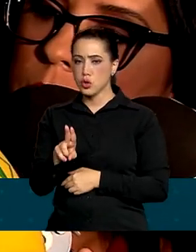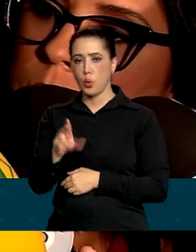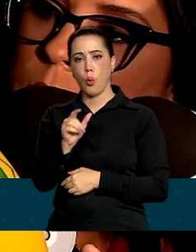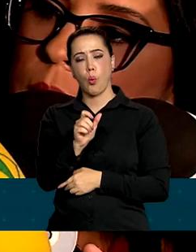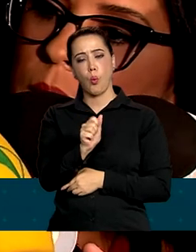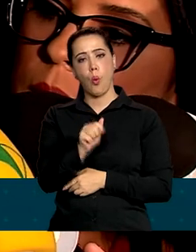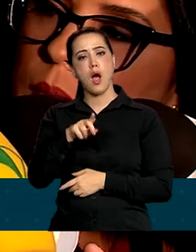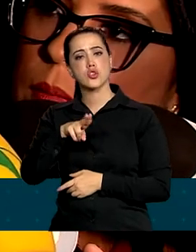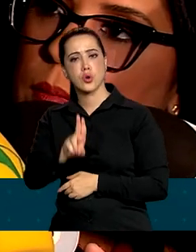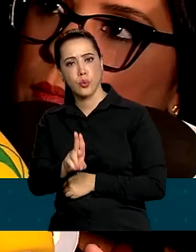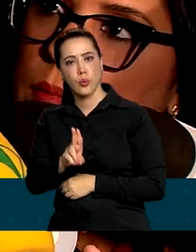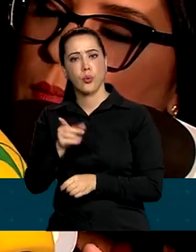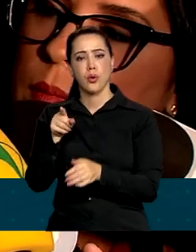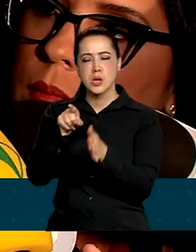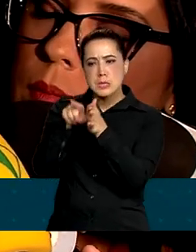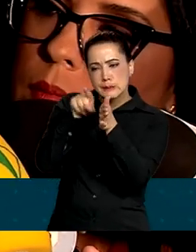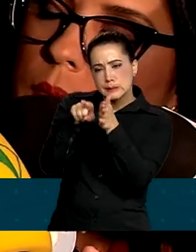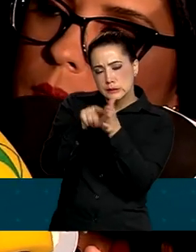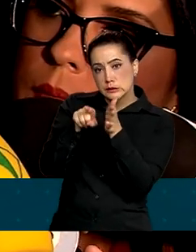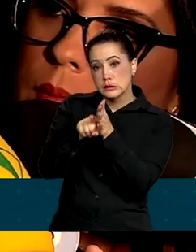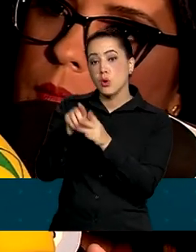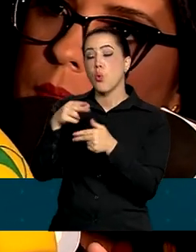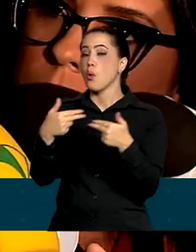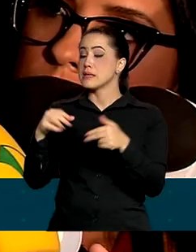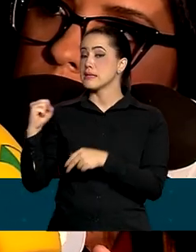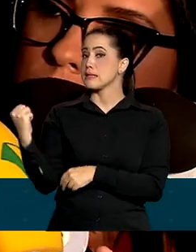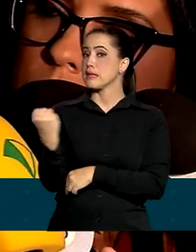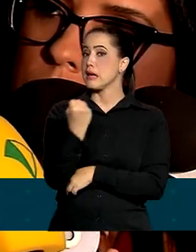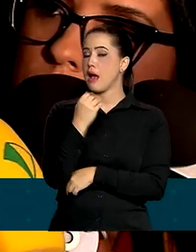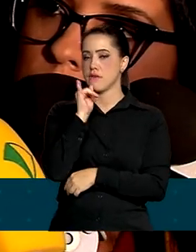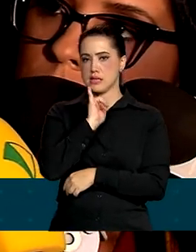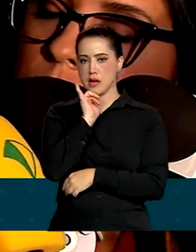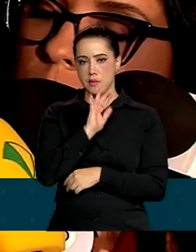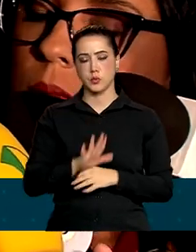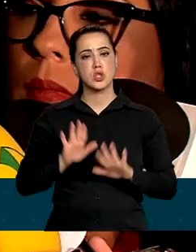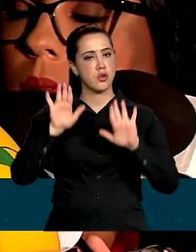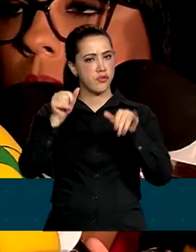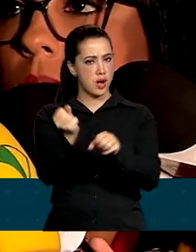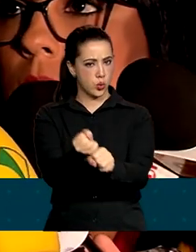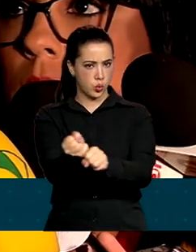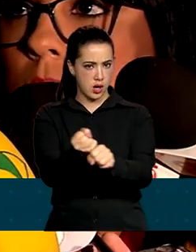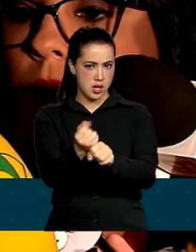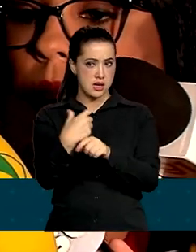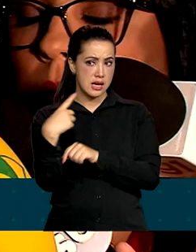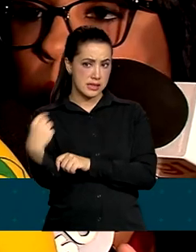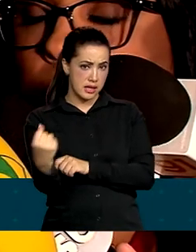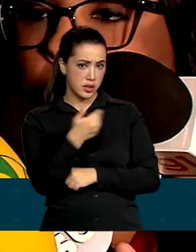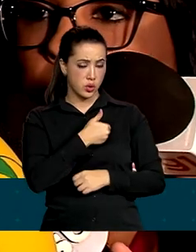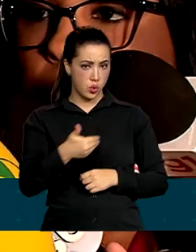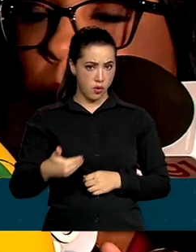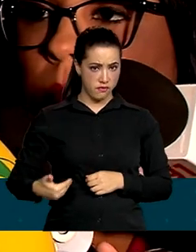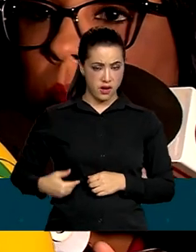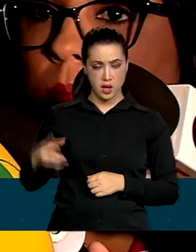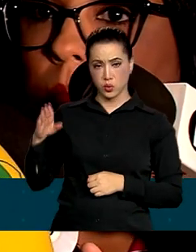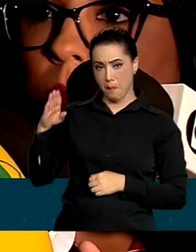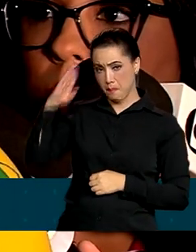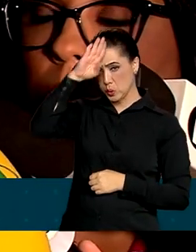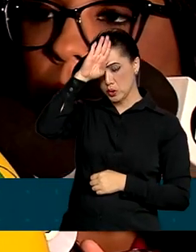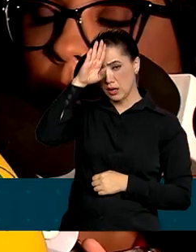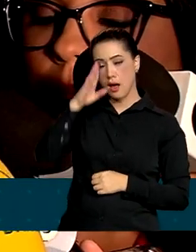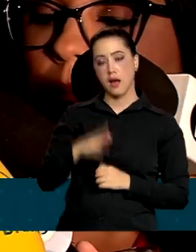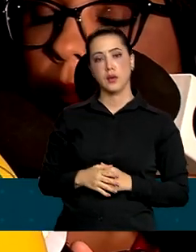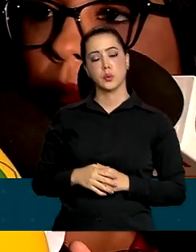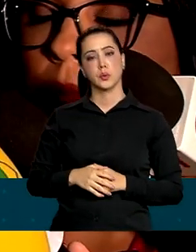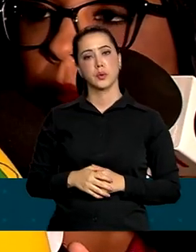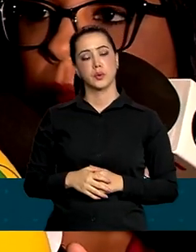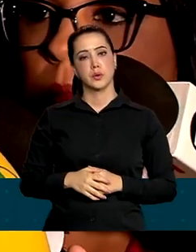irregulares gravíssimas, como no final do ano, na saída do governo Bolsonaro, do governo anterior, assim como foi a